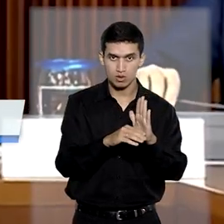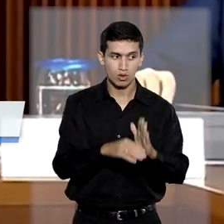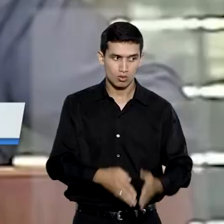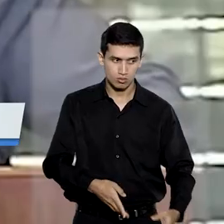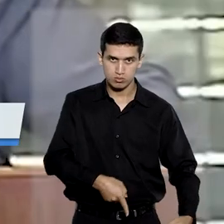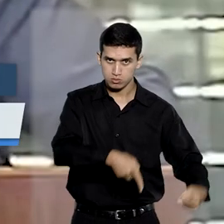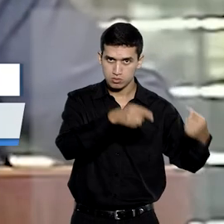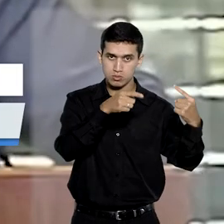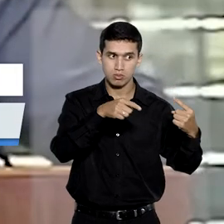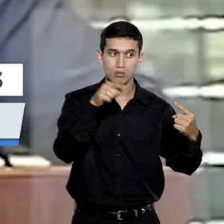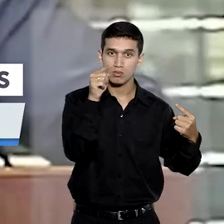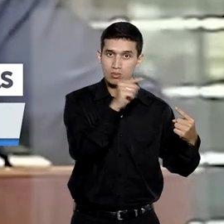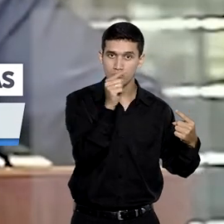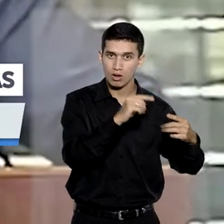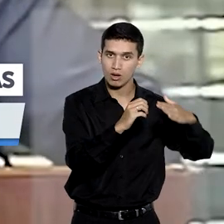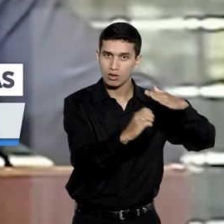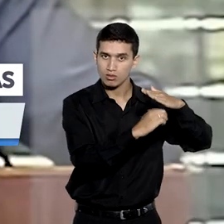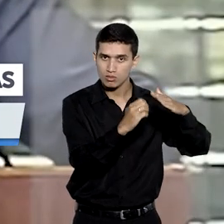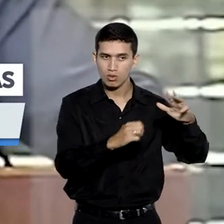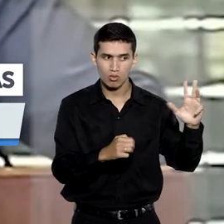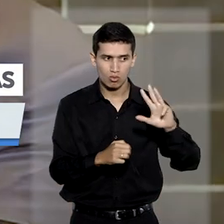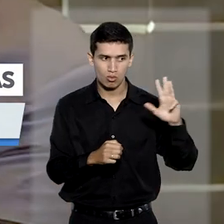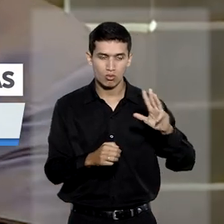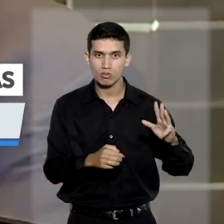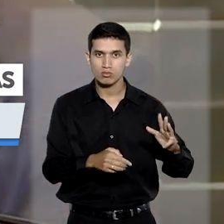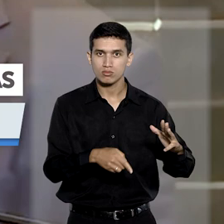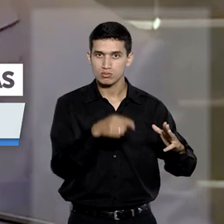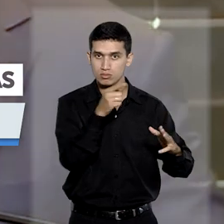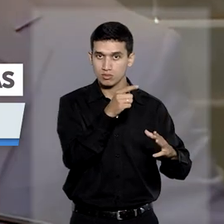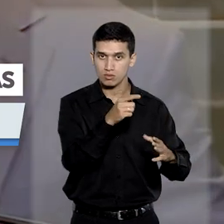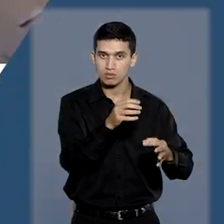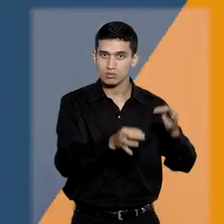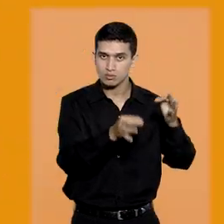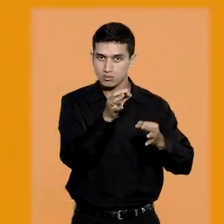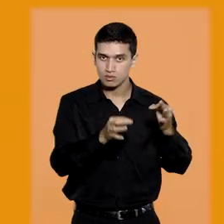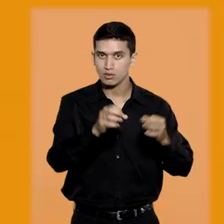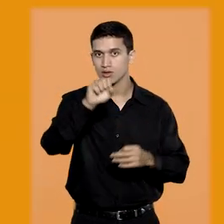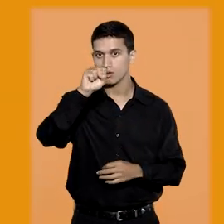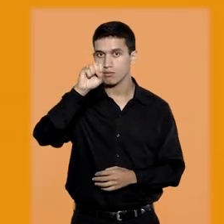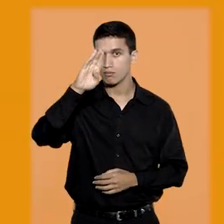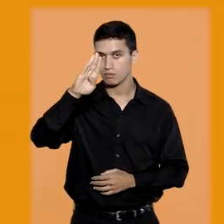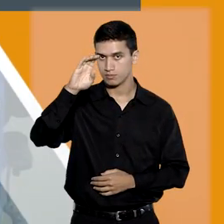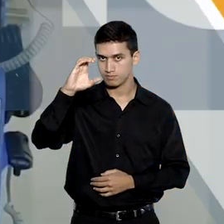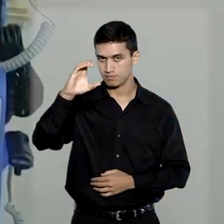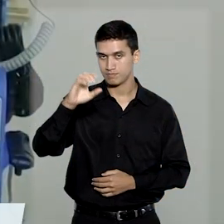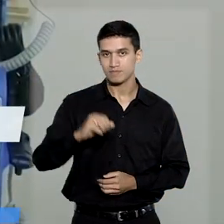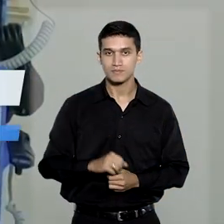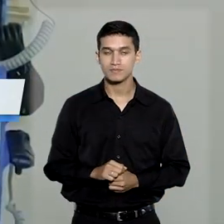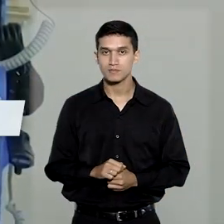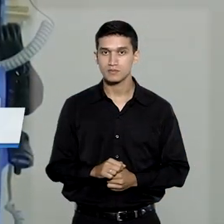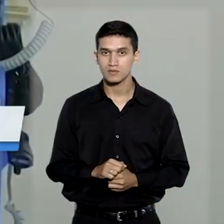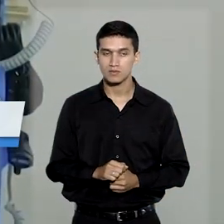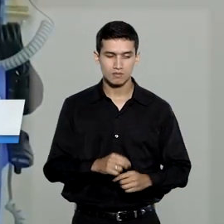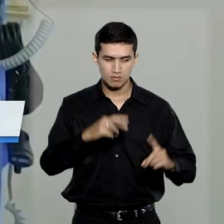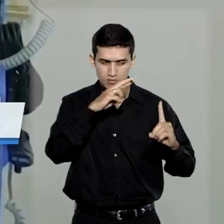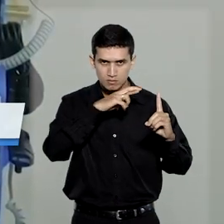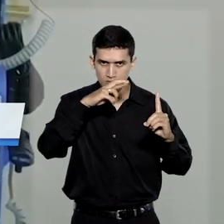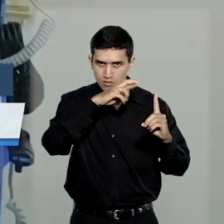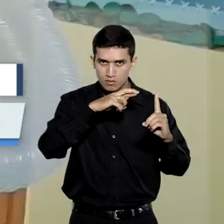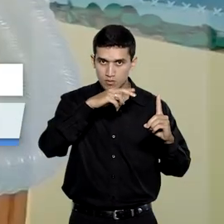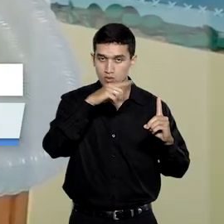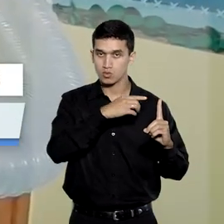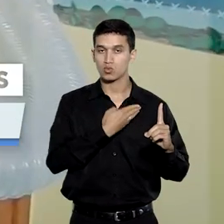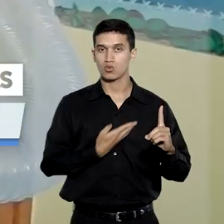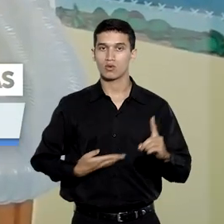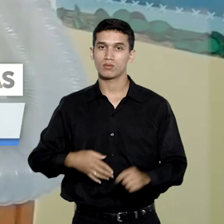empresário por ameaça em rede social será julgada em São Bernardo do Campo. Investigação sobre governador